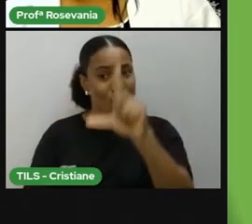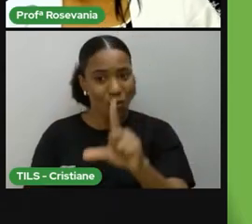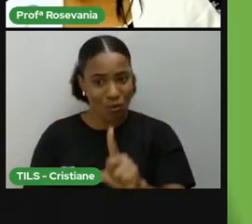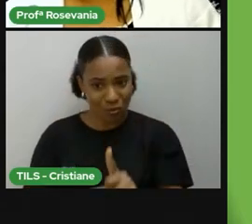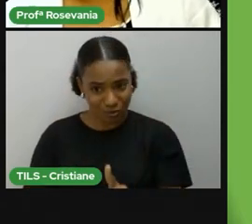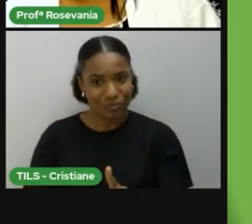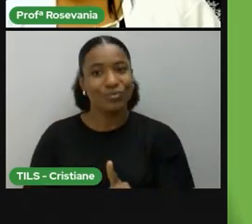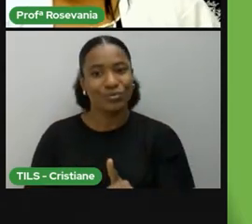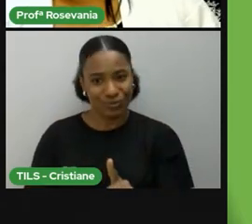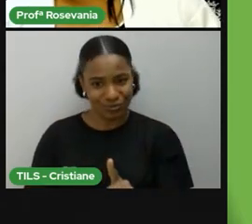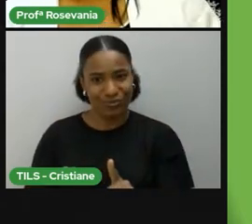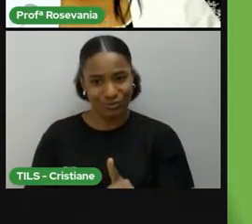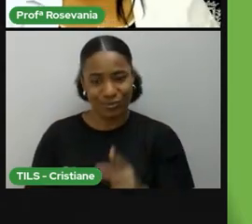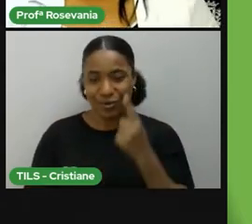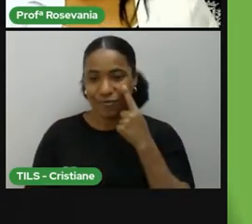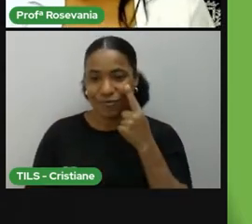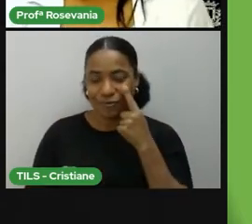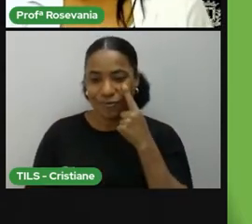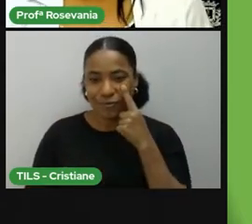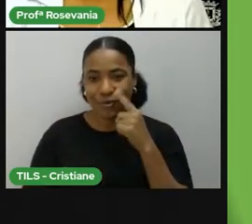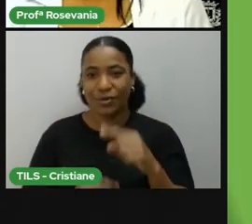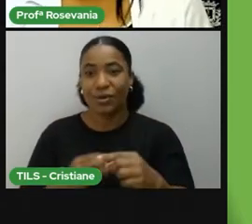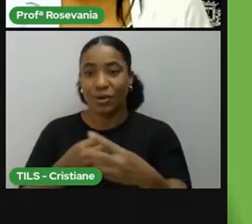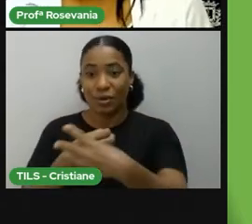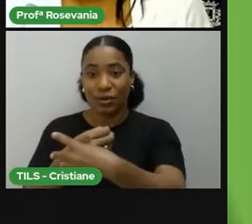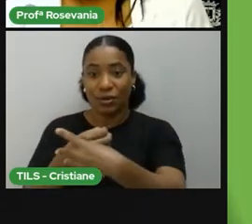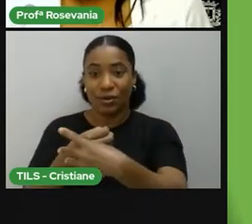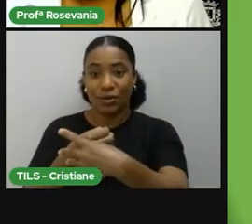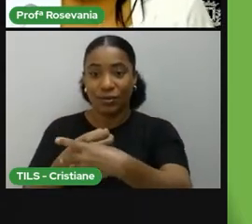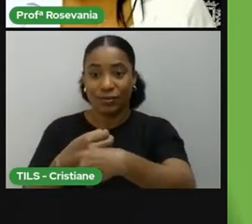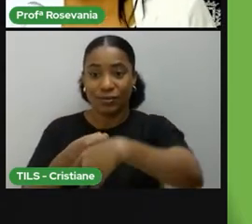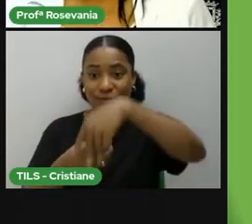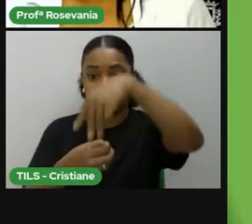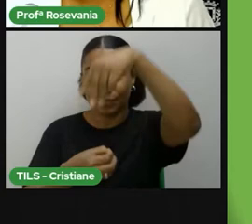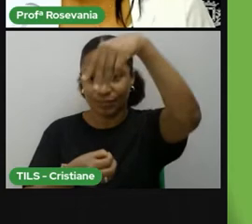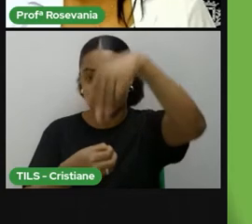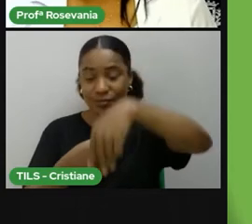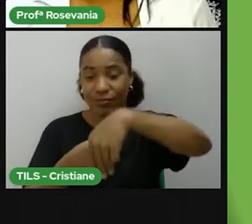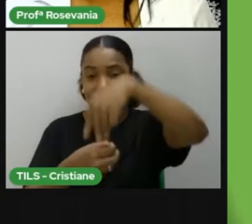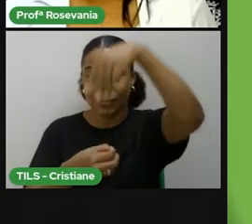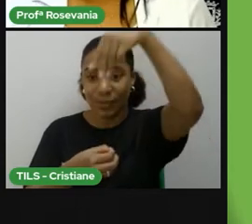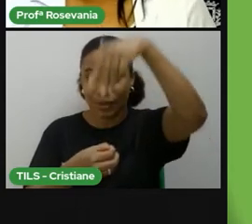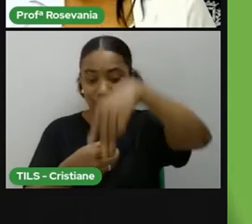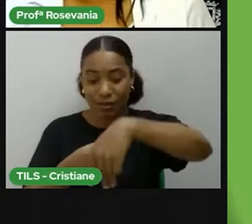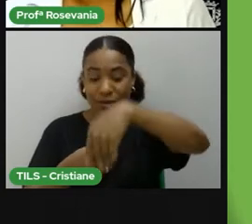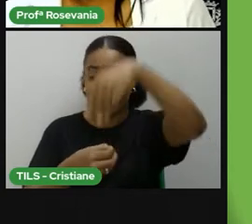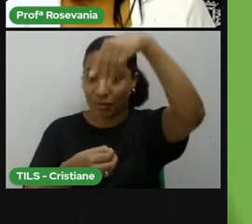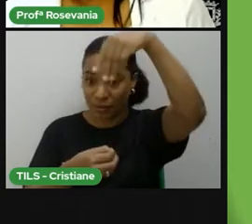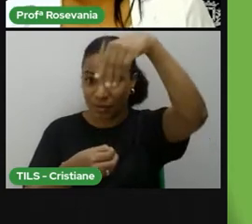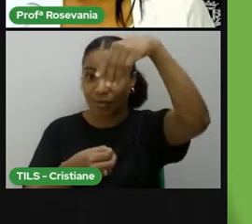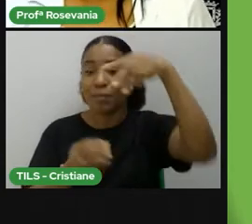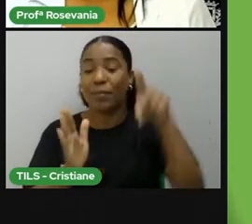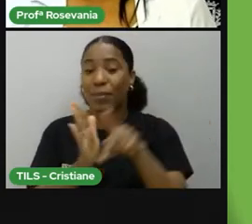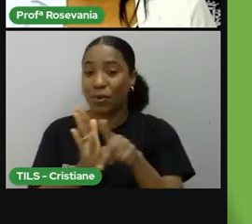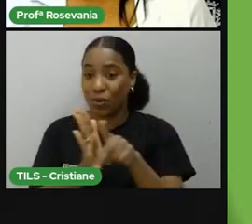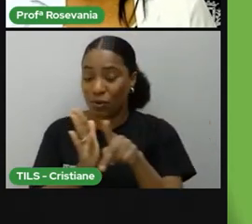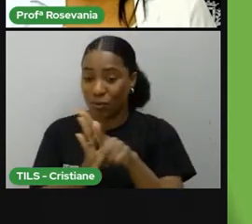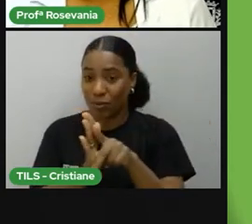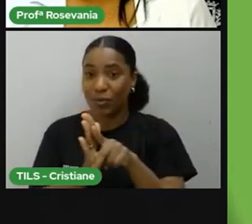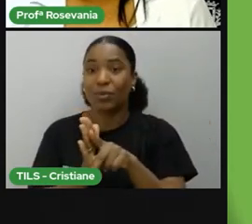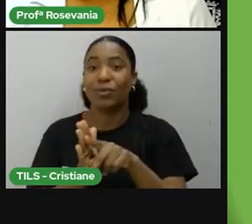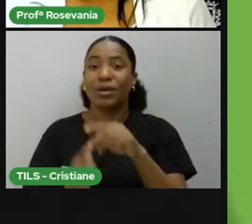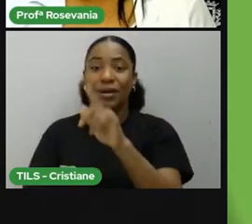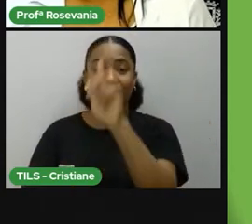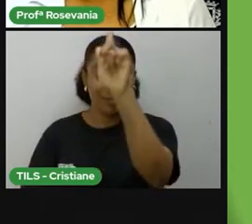que contornam a Terra, medidas em graus, partindo do meridiano de Greenwich, indo